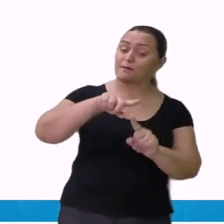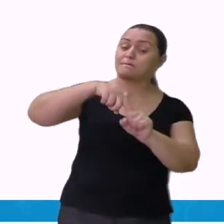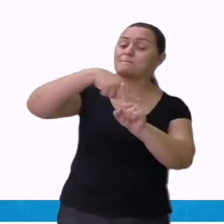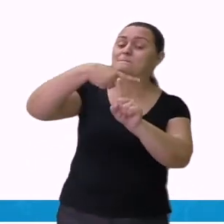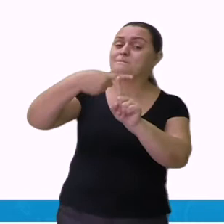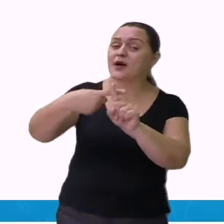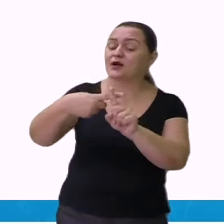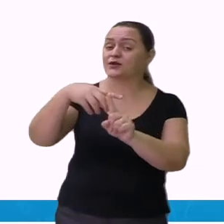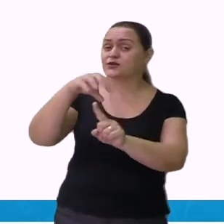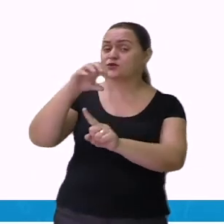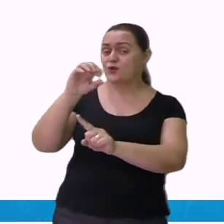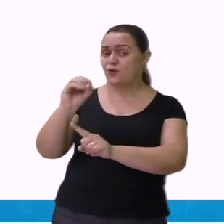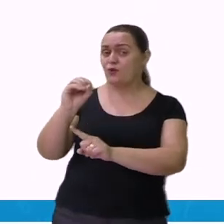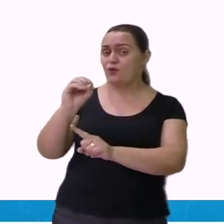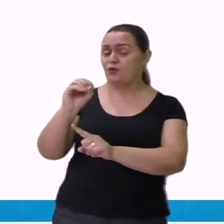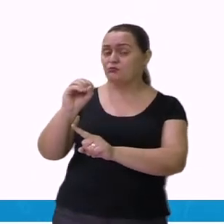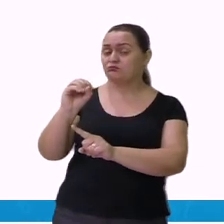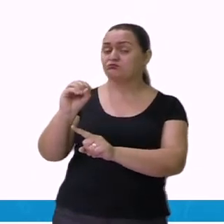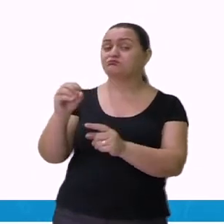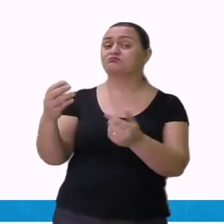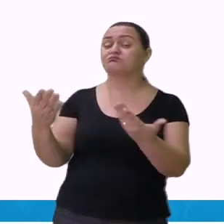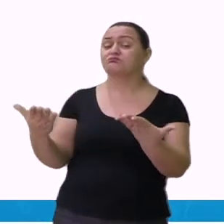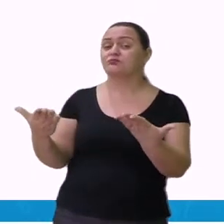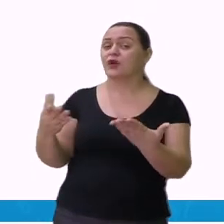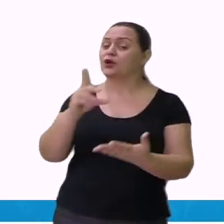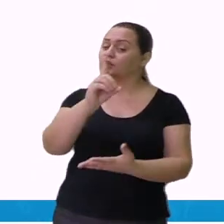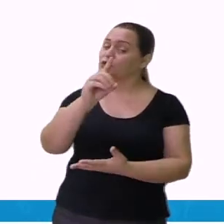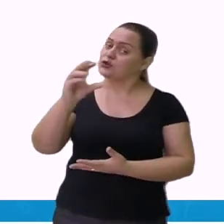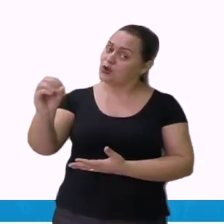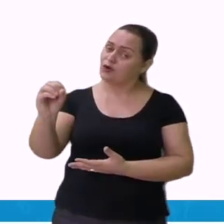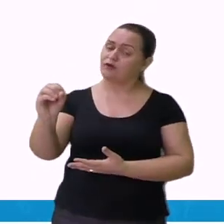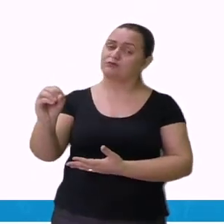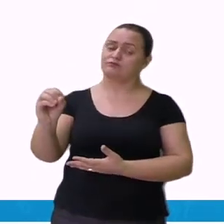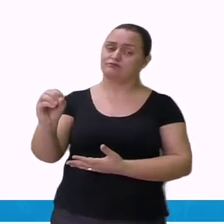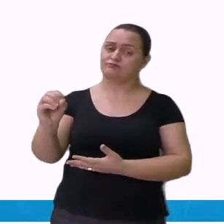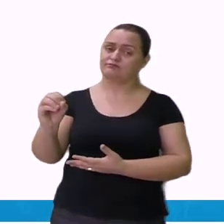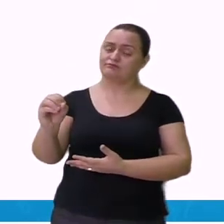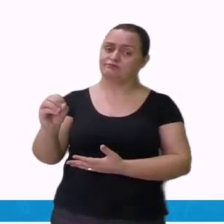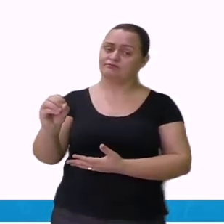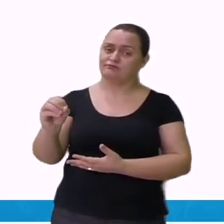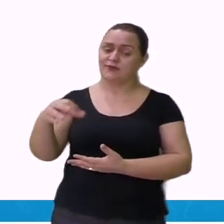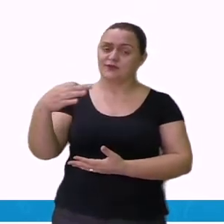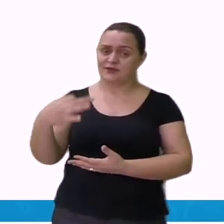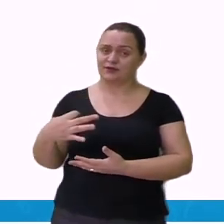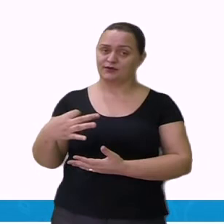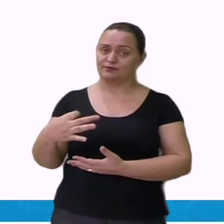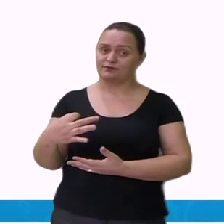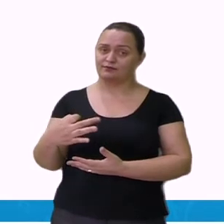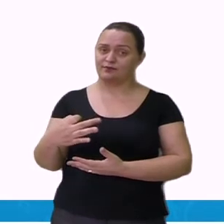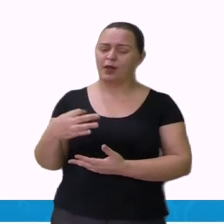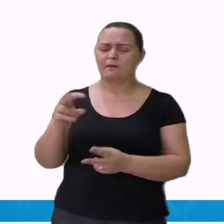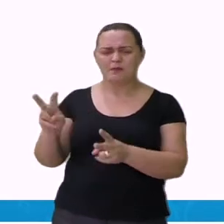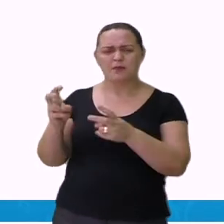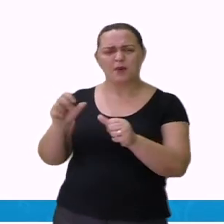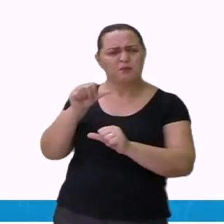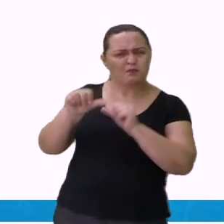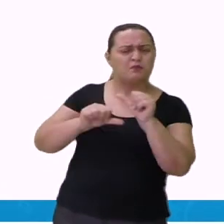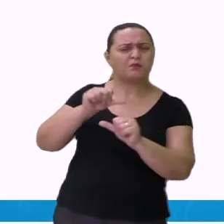o quê, gente? Uma perda de fonema, não teve? D mais o é igual a Dó, que forma uma